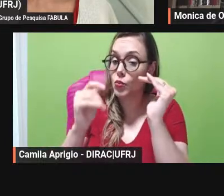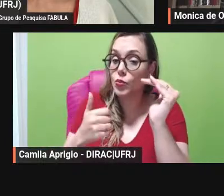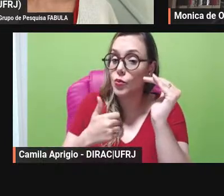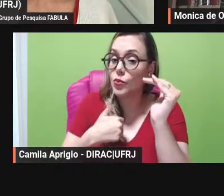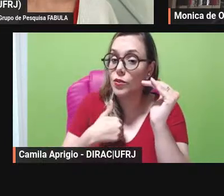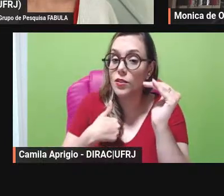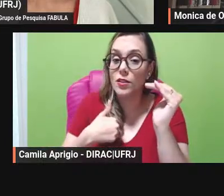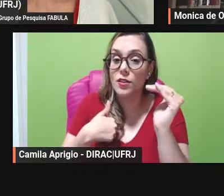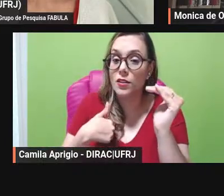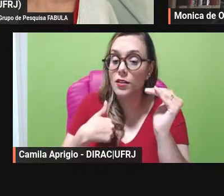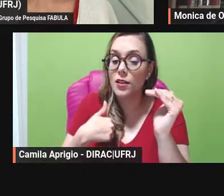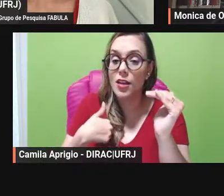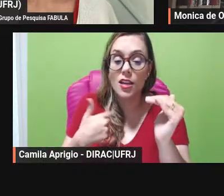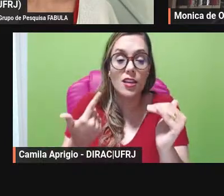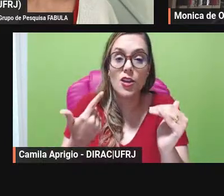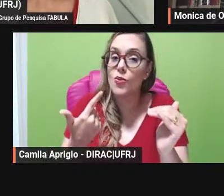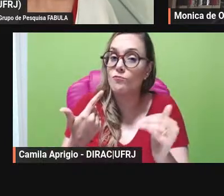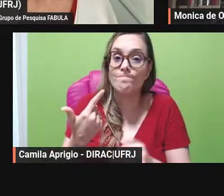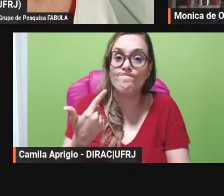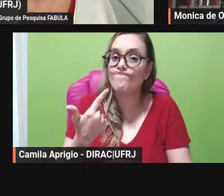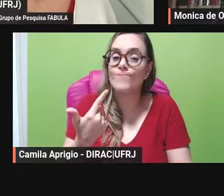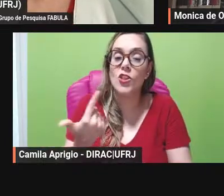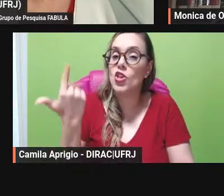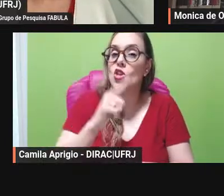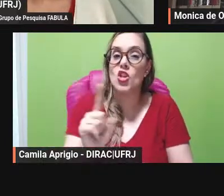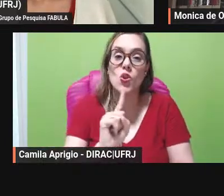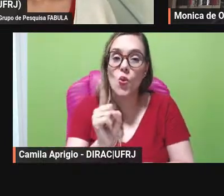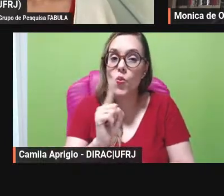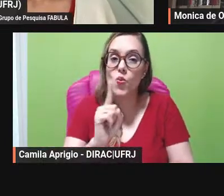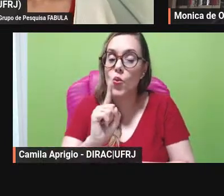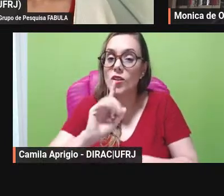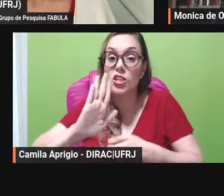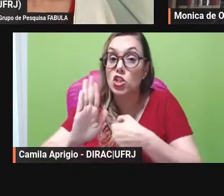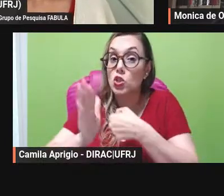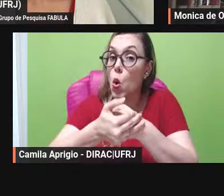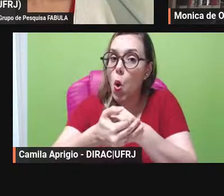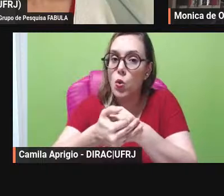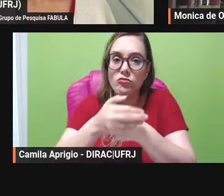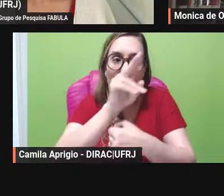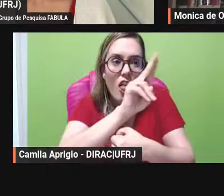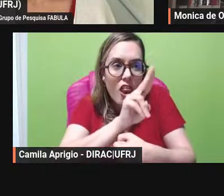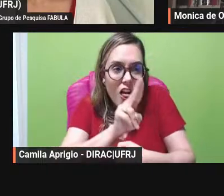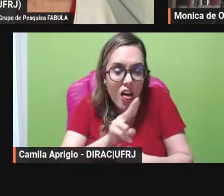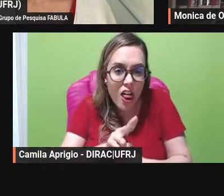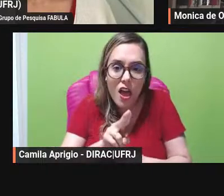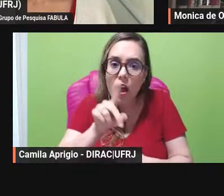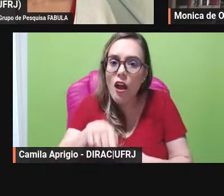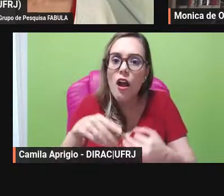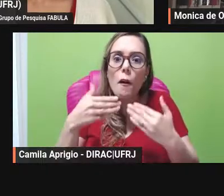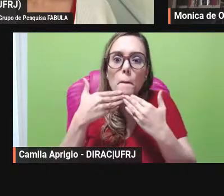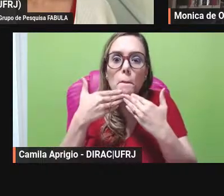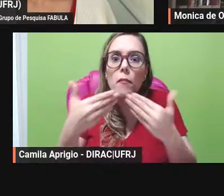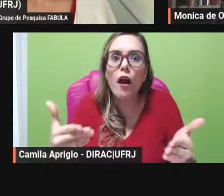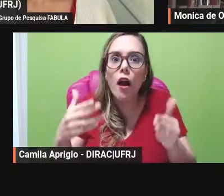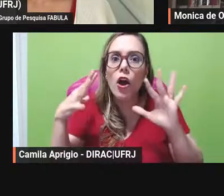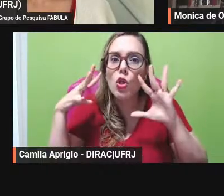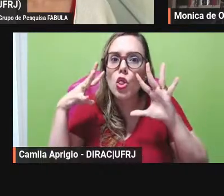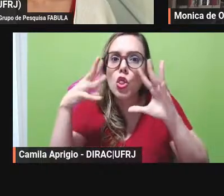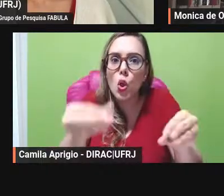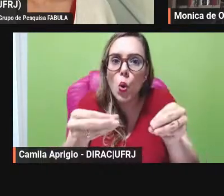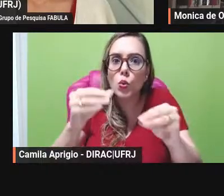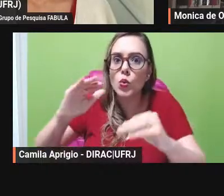filtro de censura no blog não se destina a criança lá estão todas as fábulas as